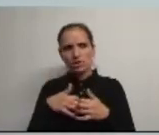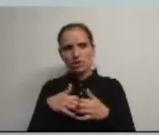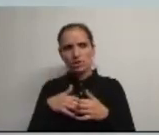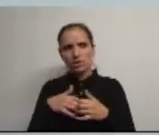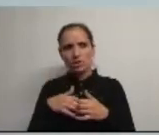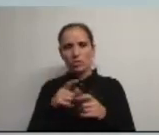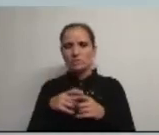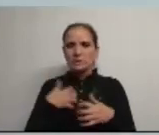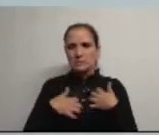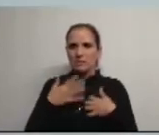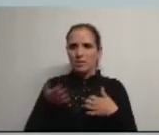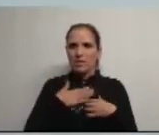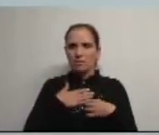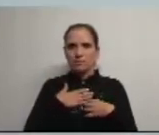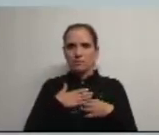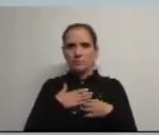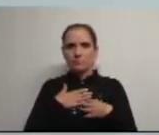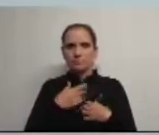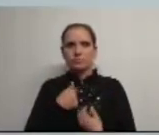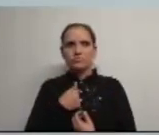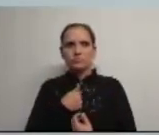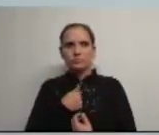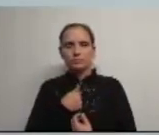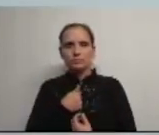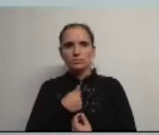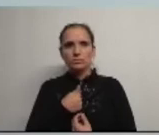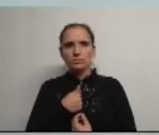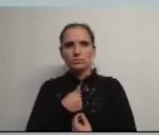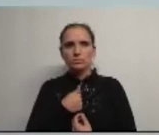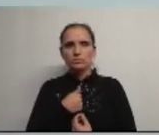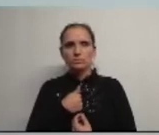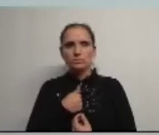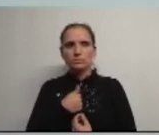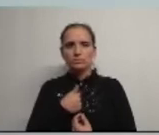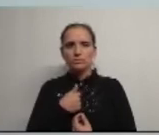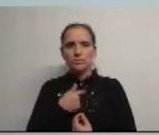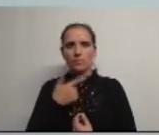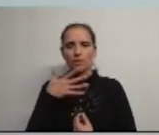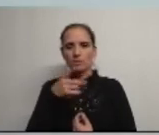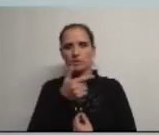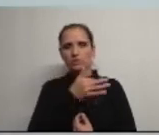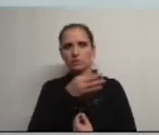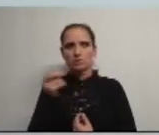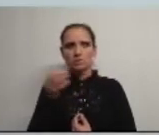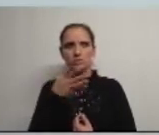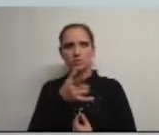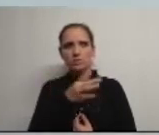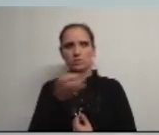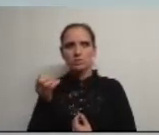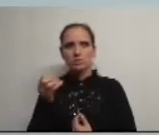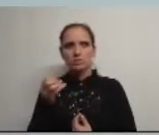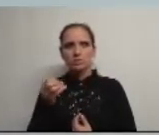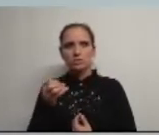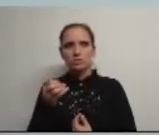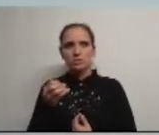incomoda-me eu e aqui com a legitimidade de 1300 ou 1400 eleitores que votaram em mim